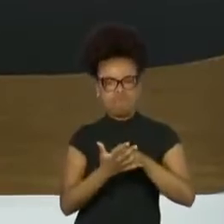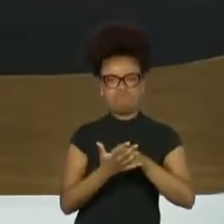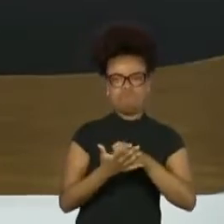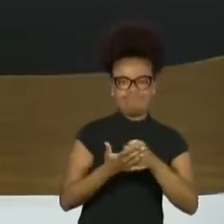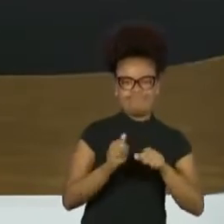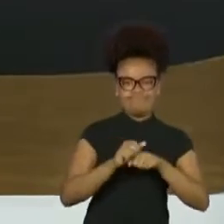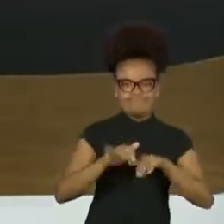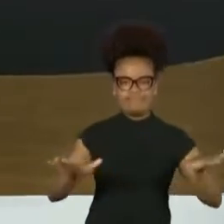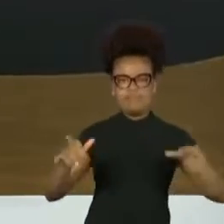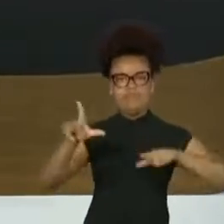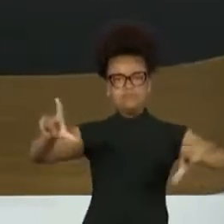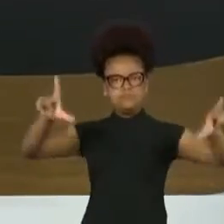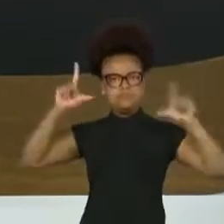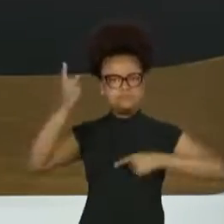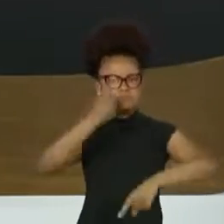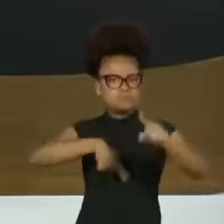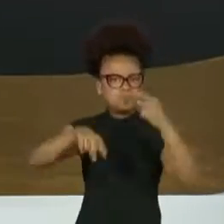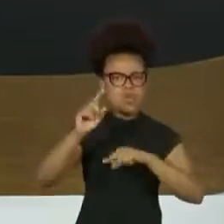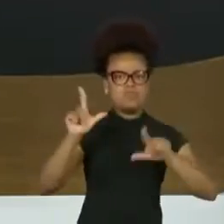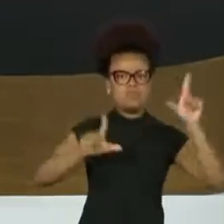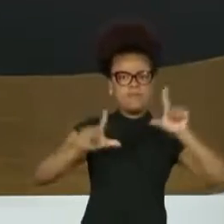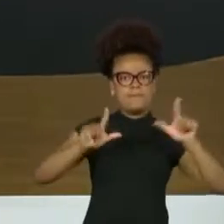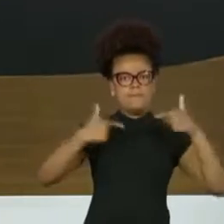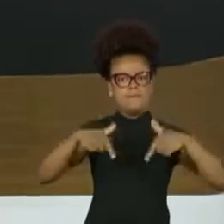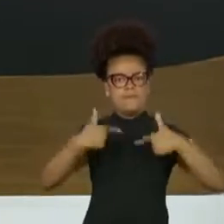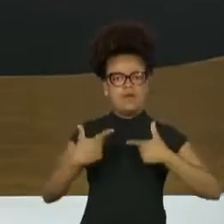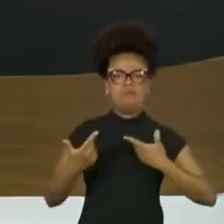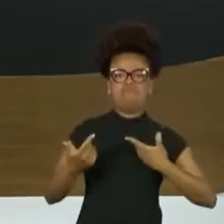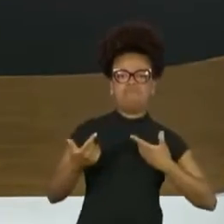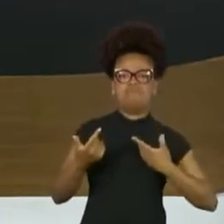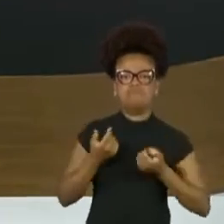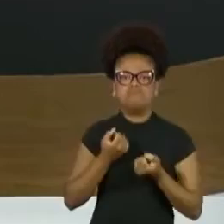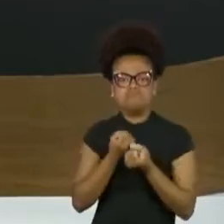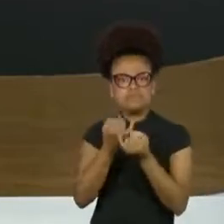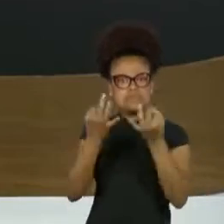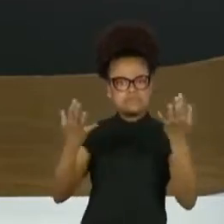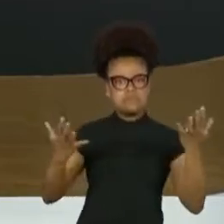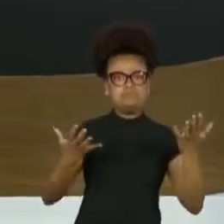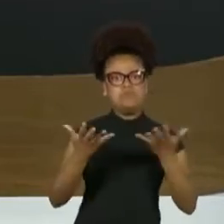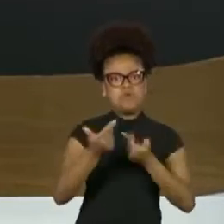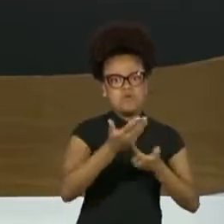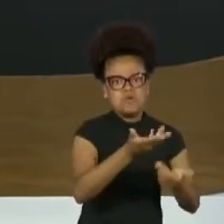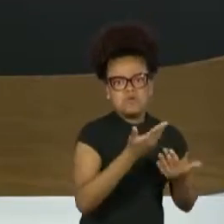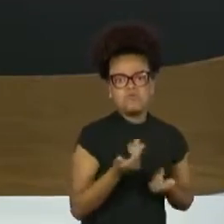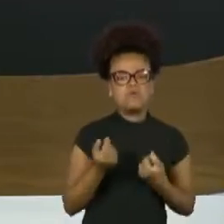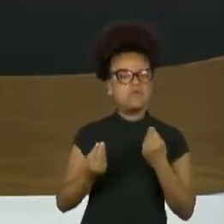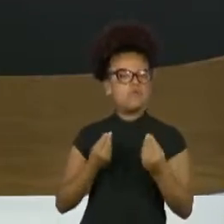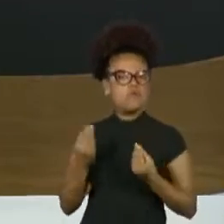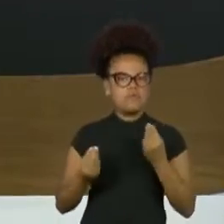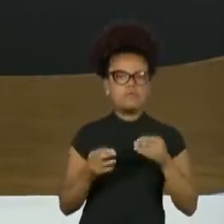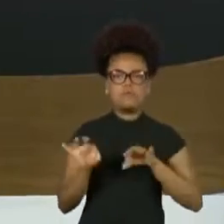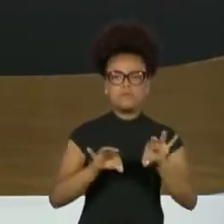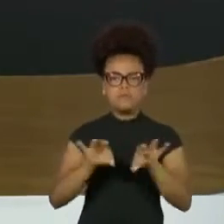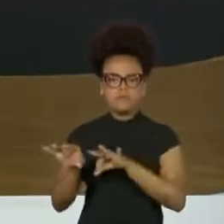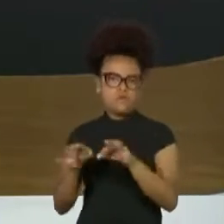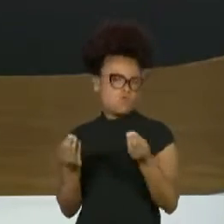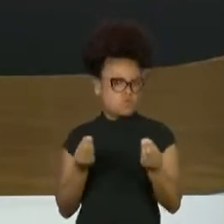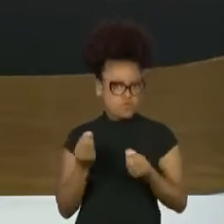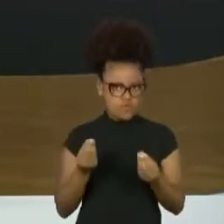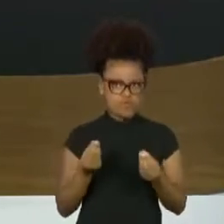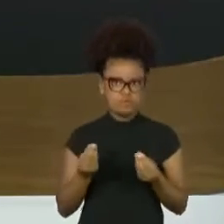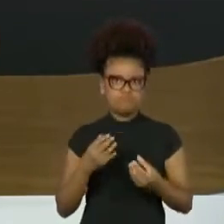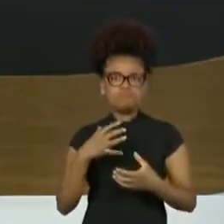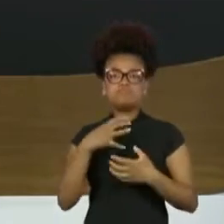vida, de convites, de todo lugar. Como foi que isso foi sendo construído? Você sentiu a